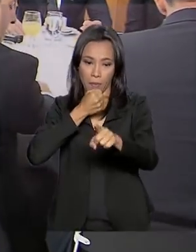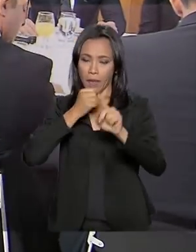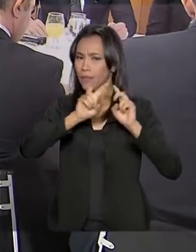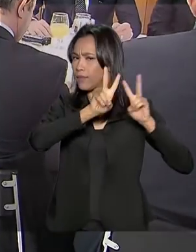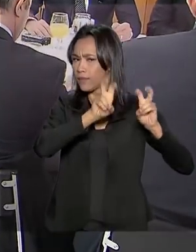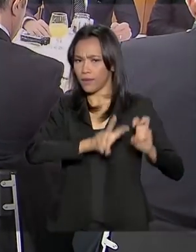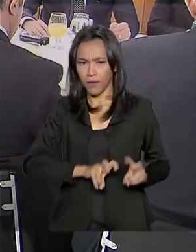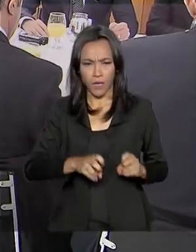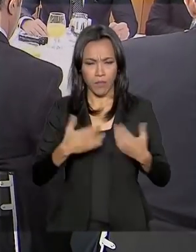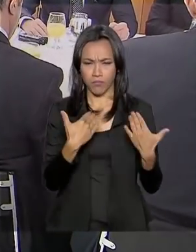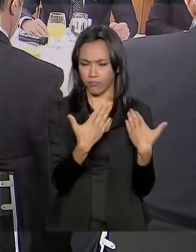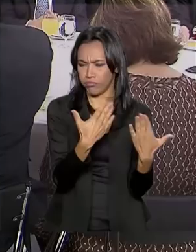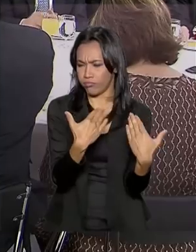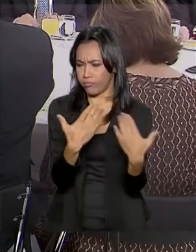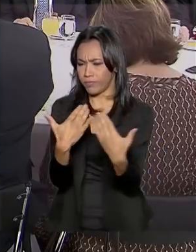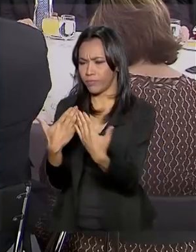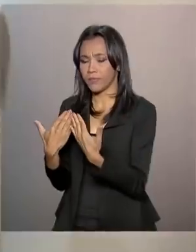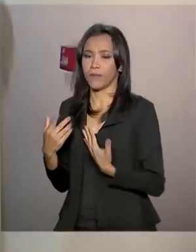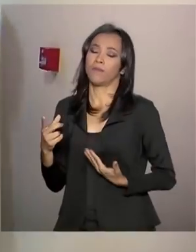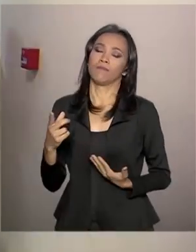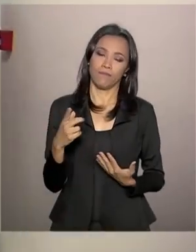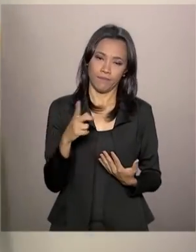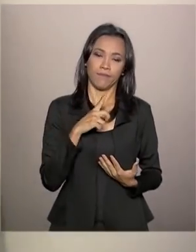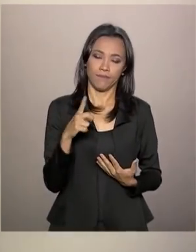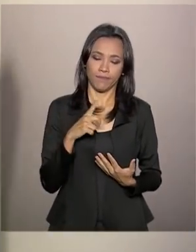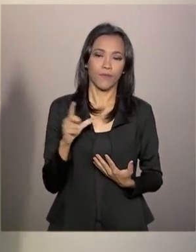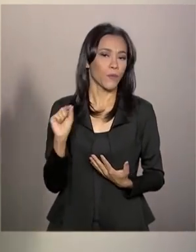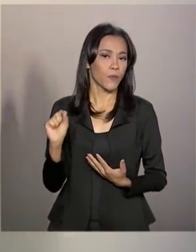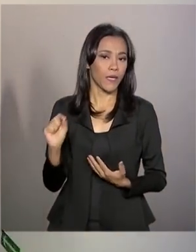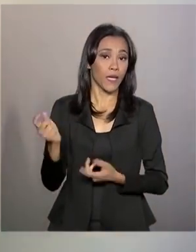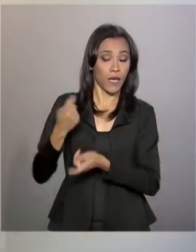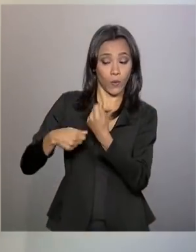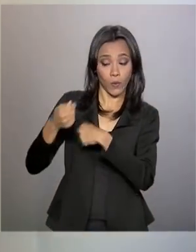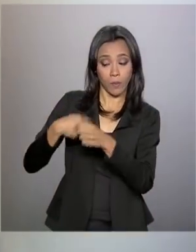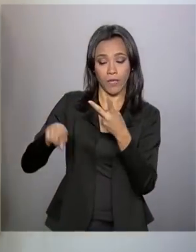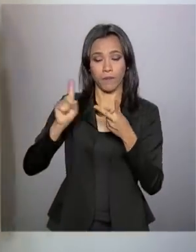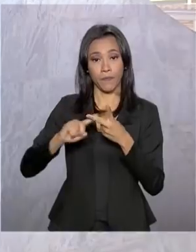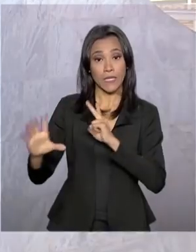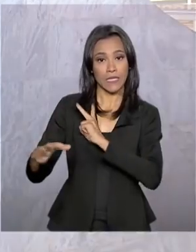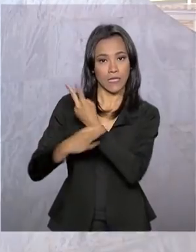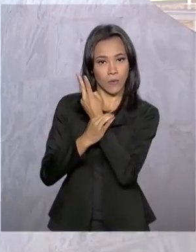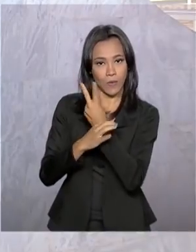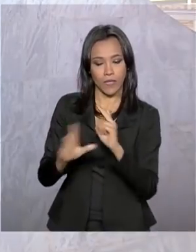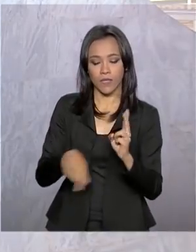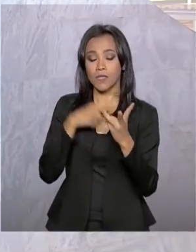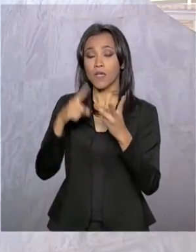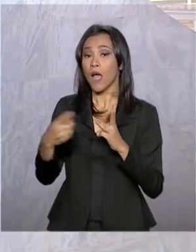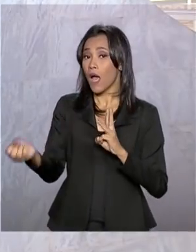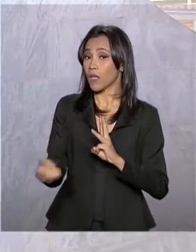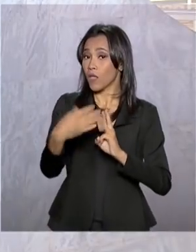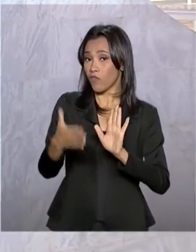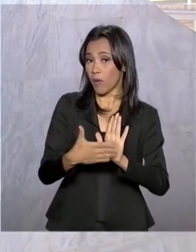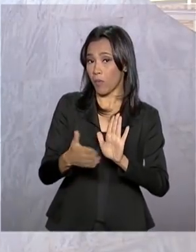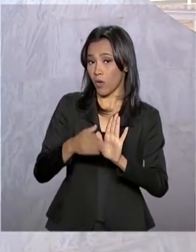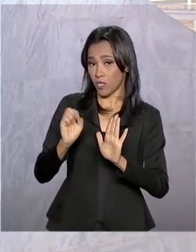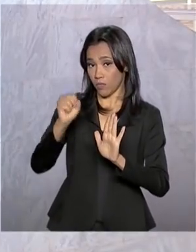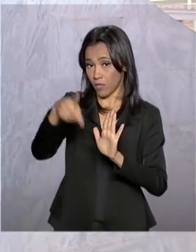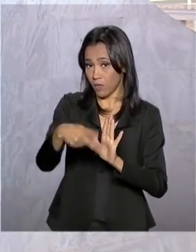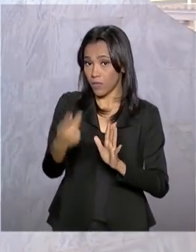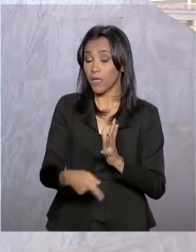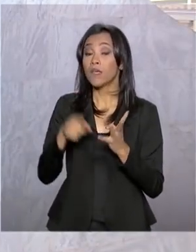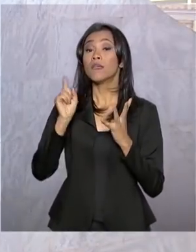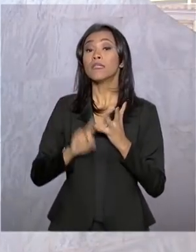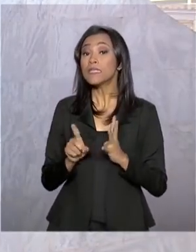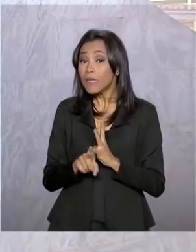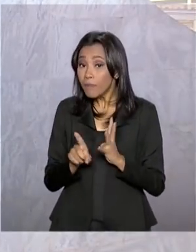assuntos abordados aí, estiveram a economia, segurança pública, a nova previdência e também a relação